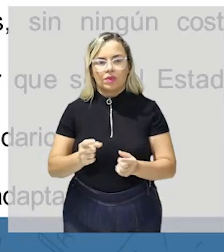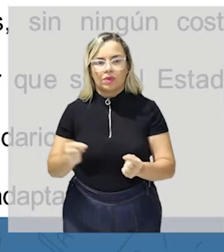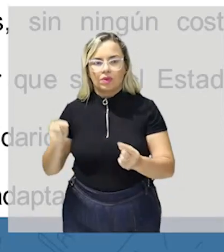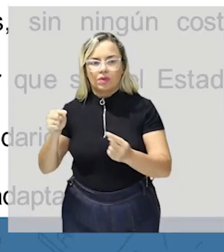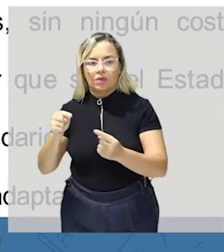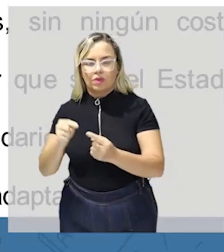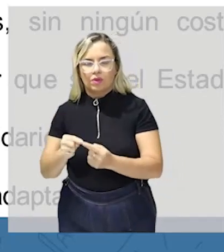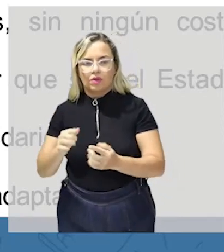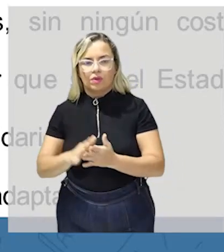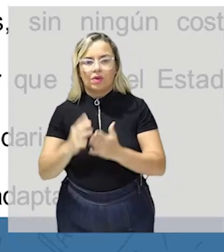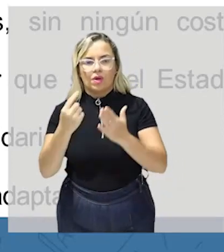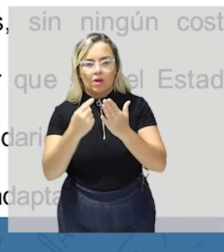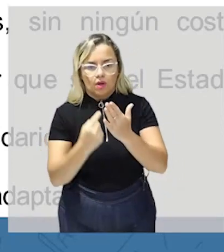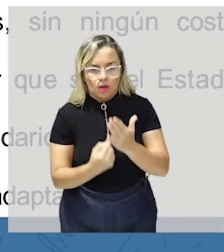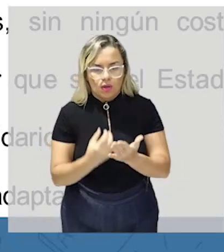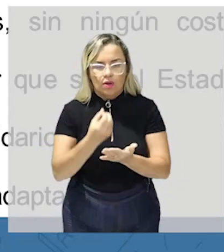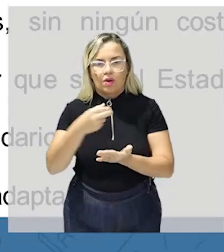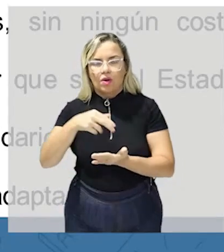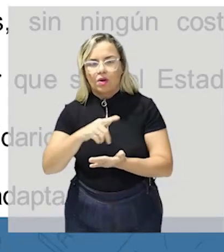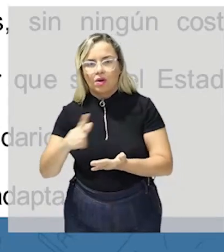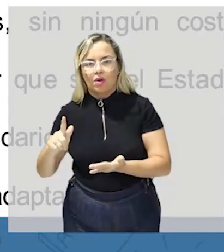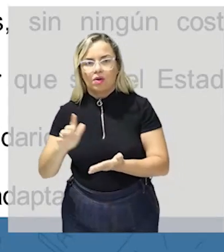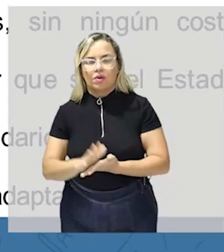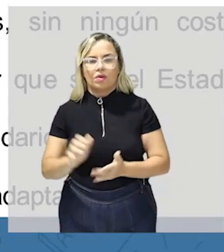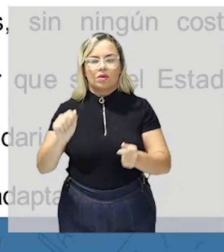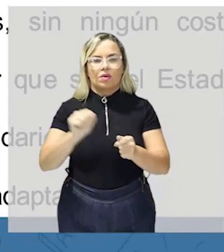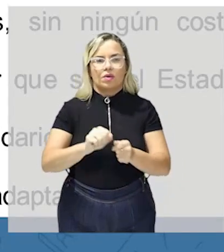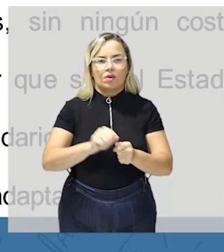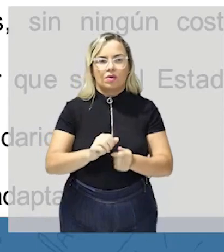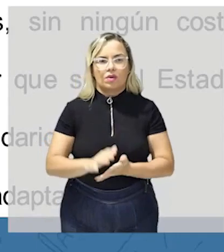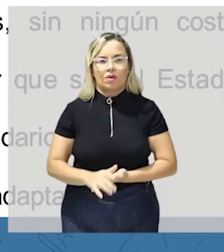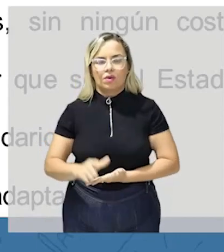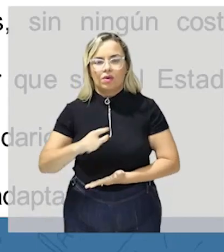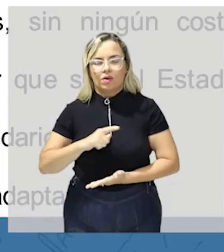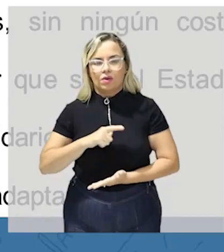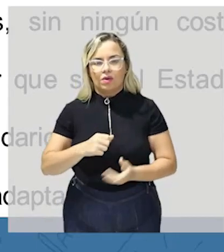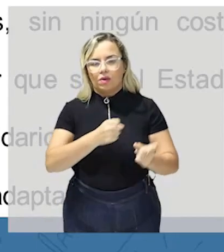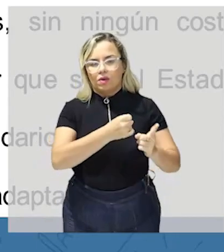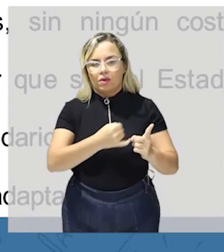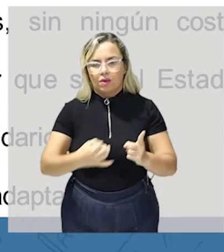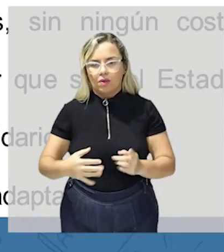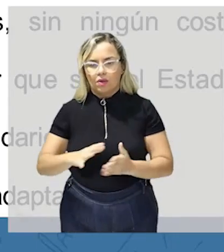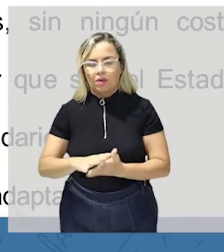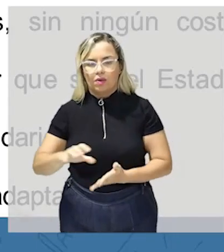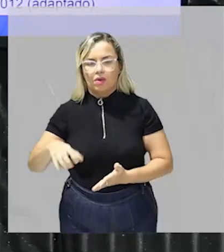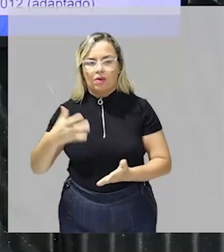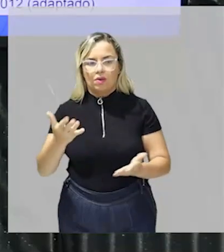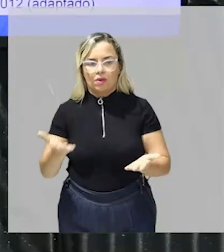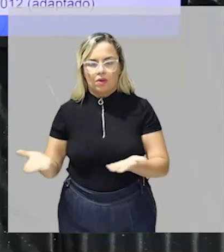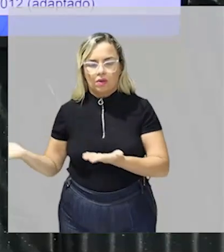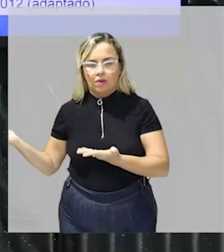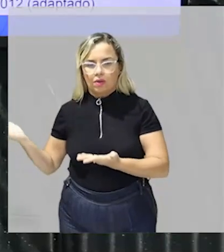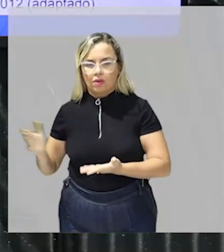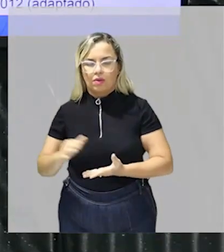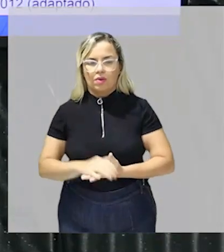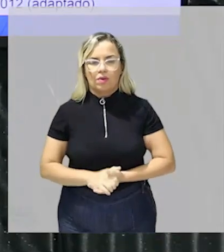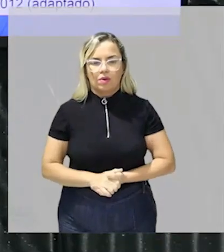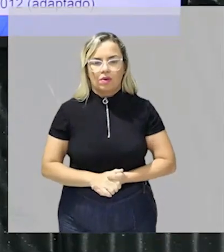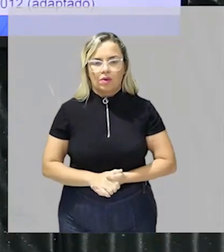que essas ONGs realizam então aí aqui eu tenho uma descrição do que acontece então se